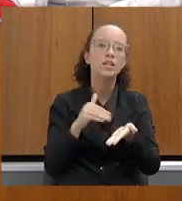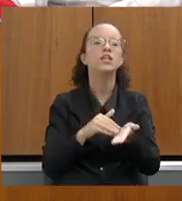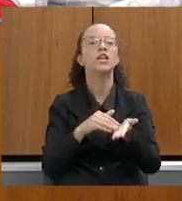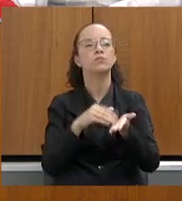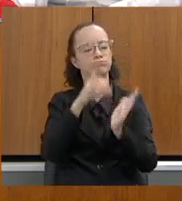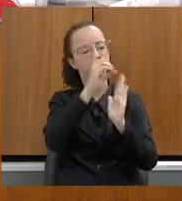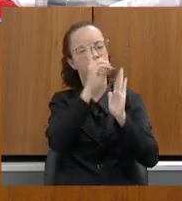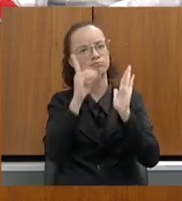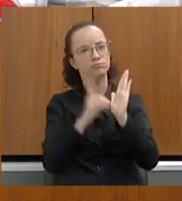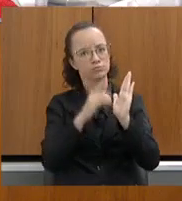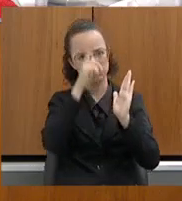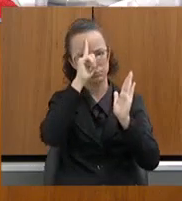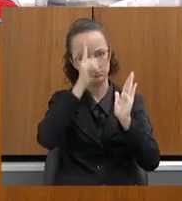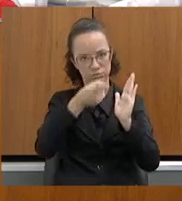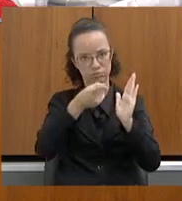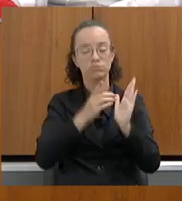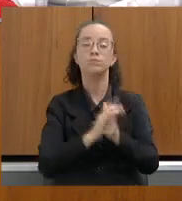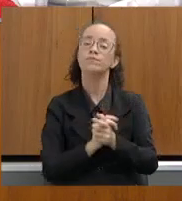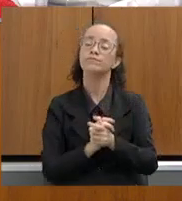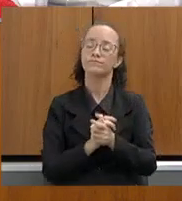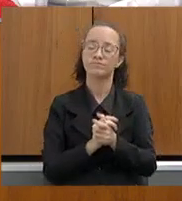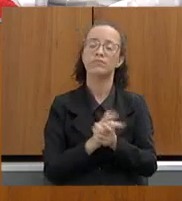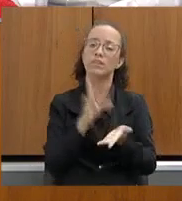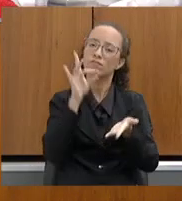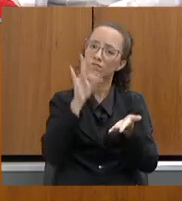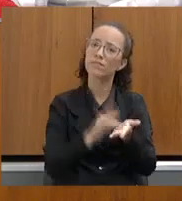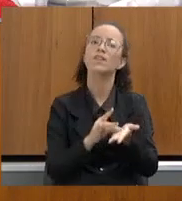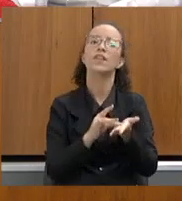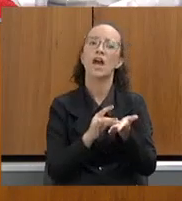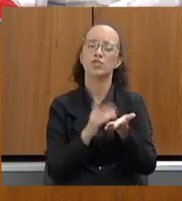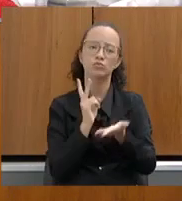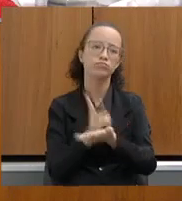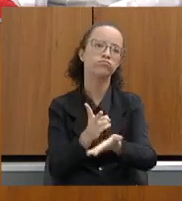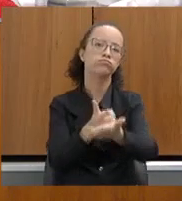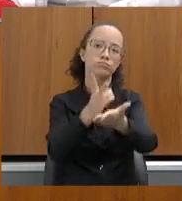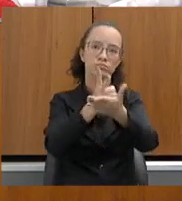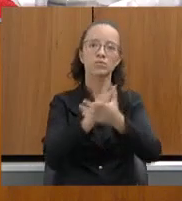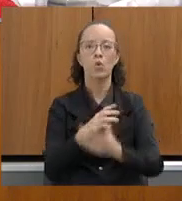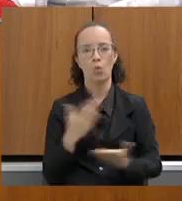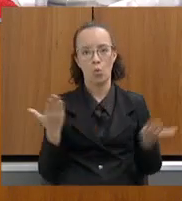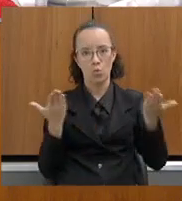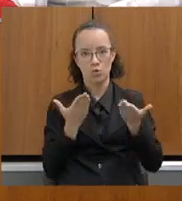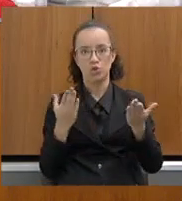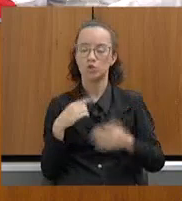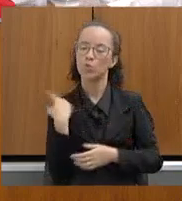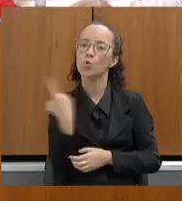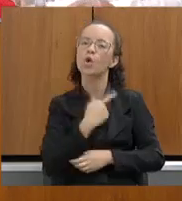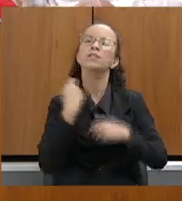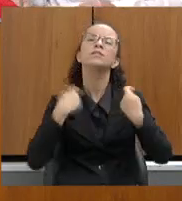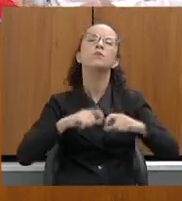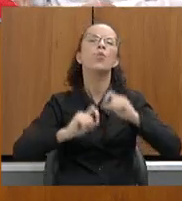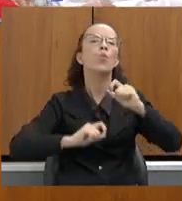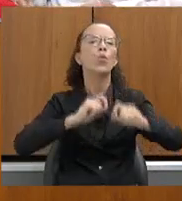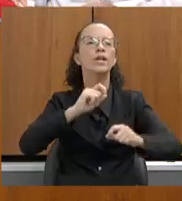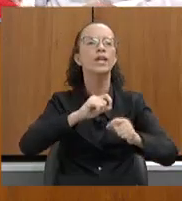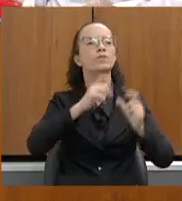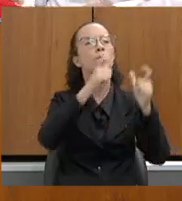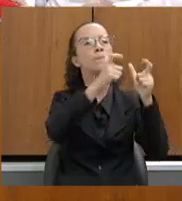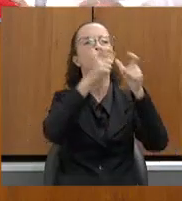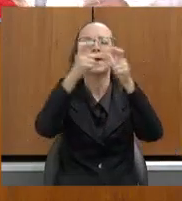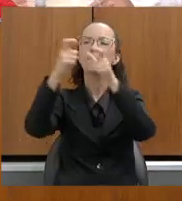decreto e realmente deu celeridade. Hoje, nós estamos precisando de mais subestações